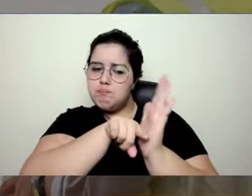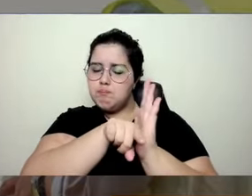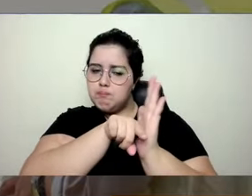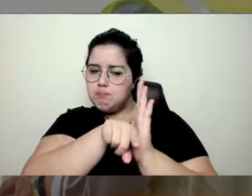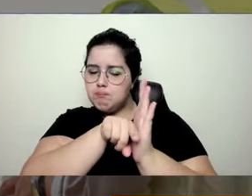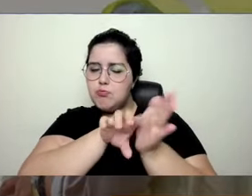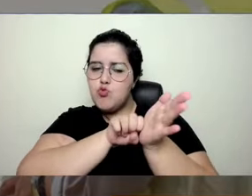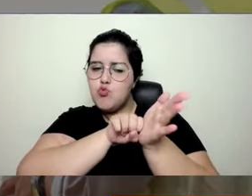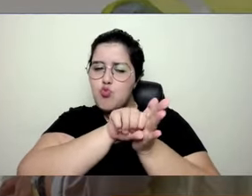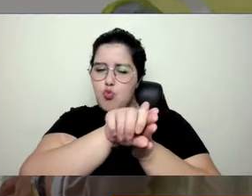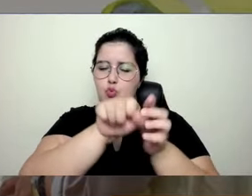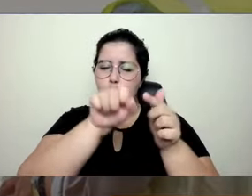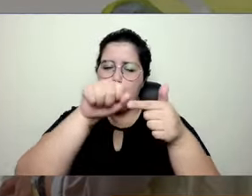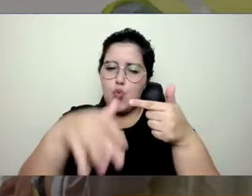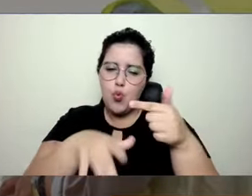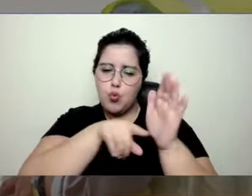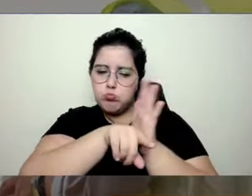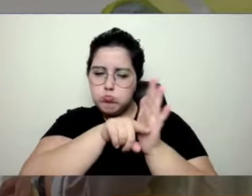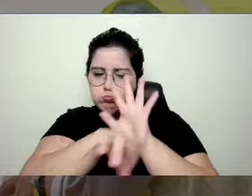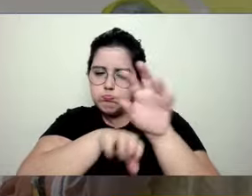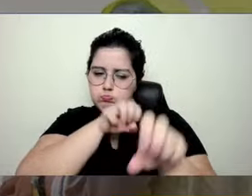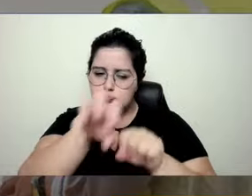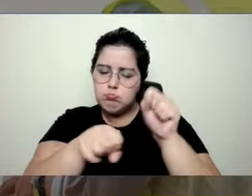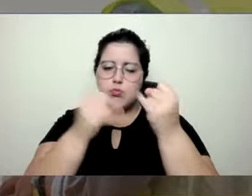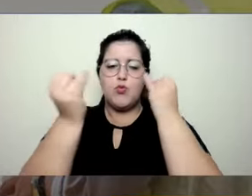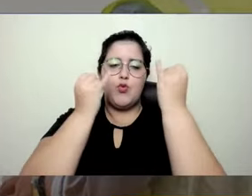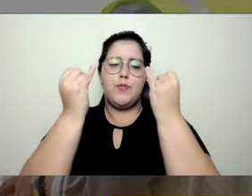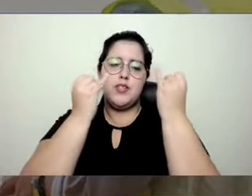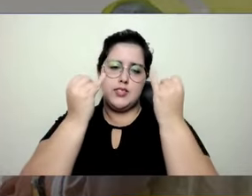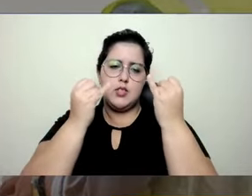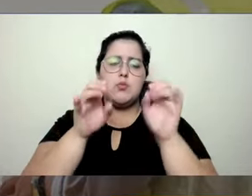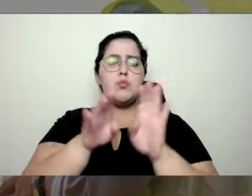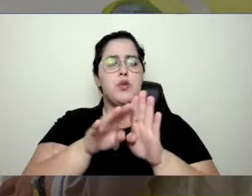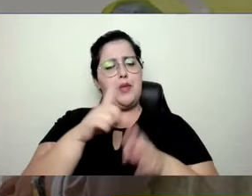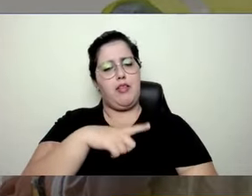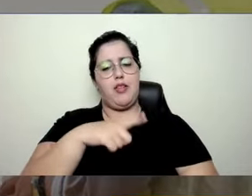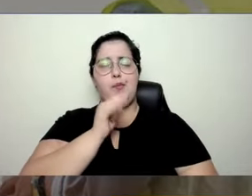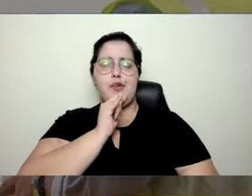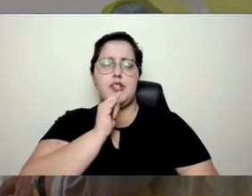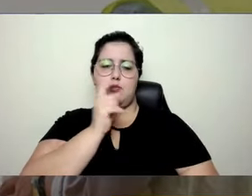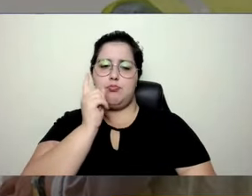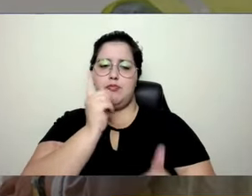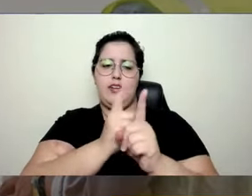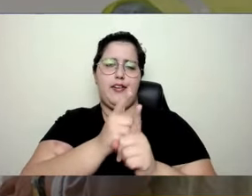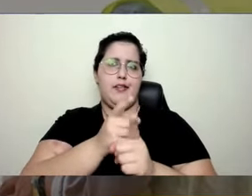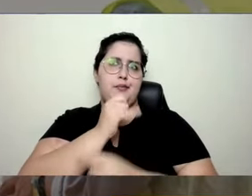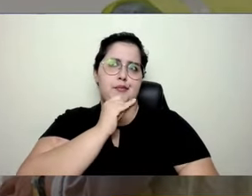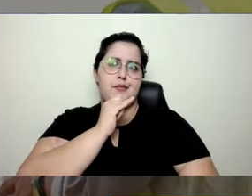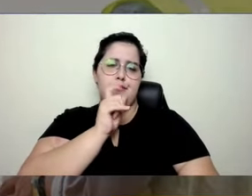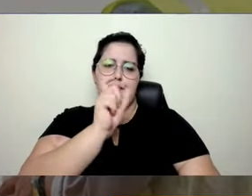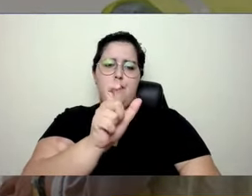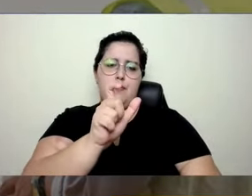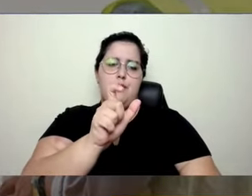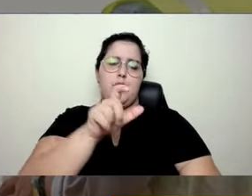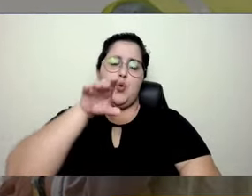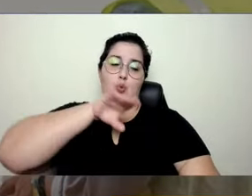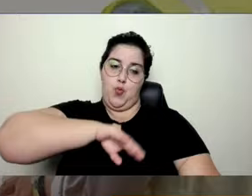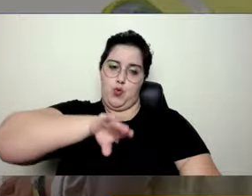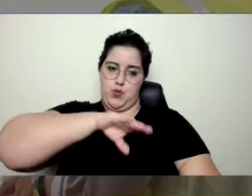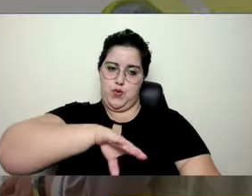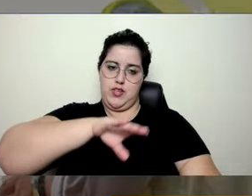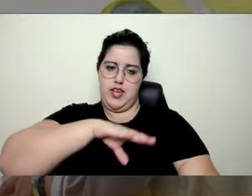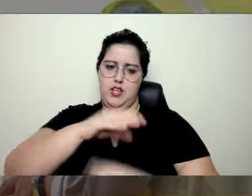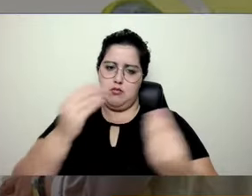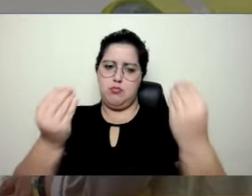o vídeo que sai. Hoje, gente tem tradutores, então, quando a gente procura coisas na língua portuguesa,